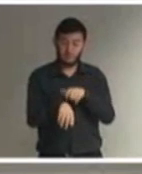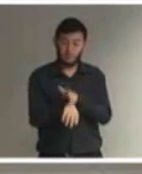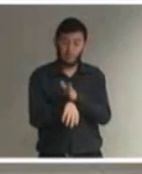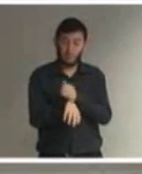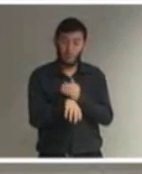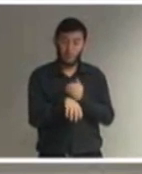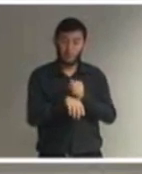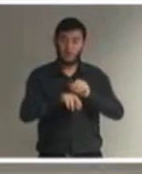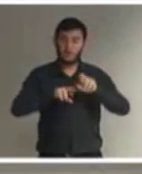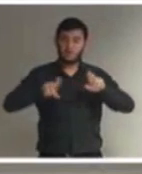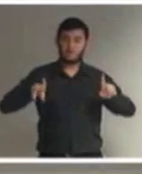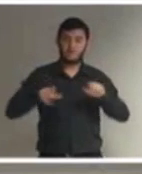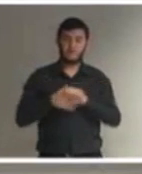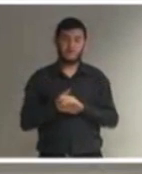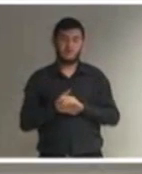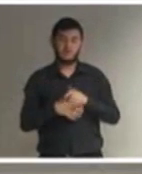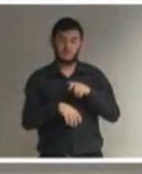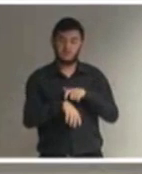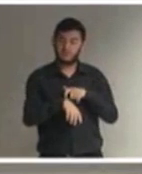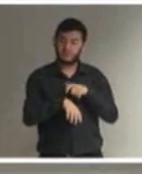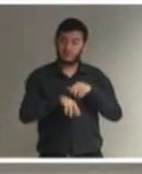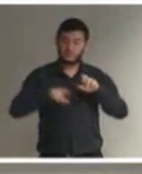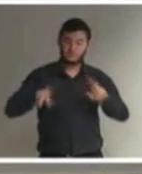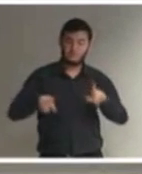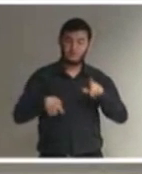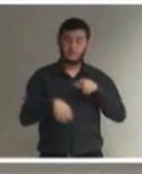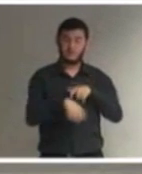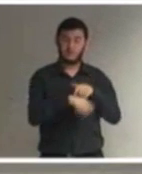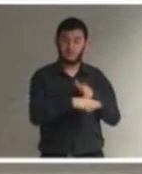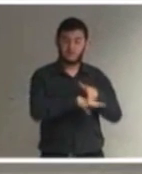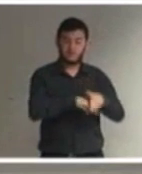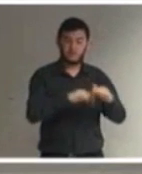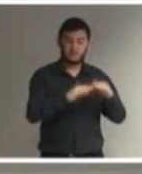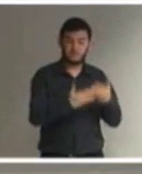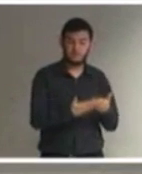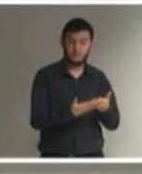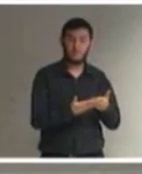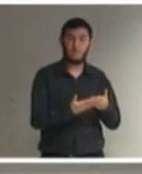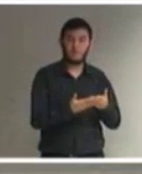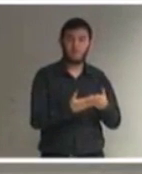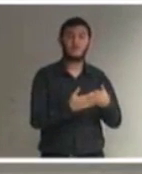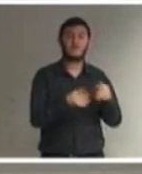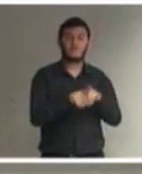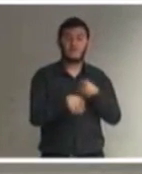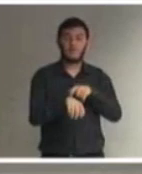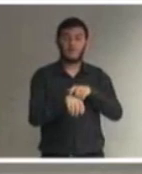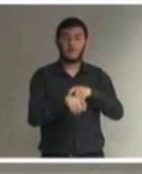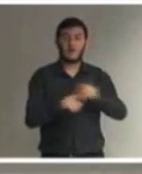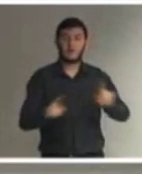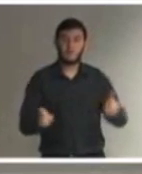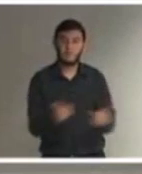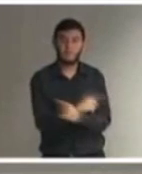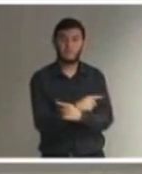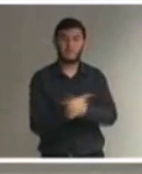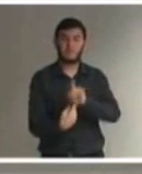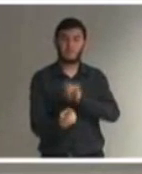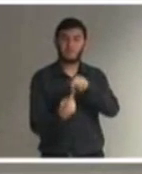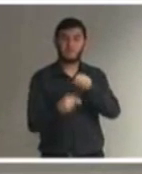que a pessoa frequenta o ensino comum, tudo para não impedir o acesso às escolas comuns.